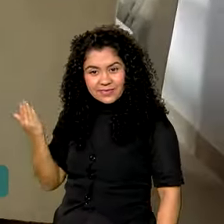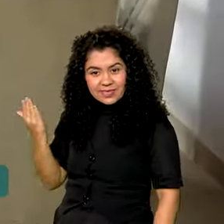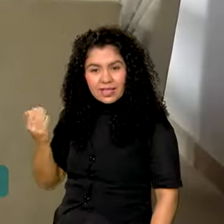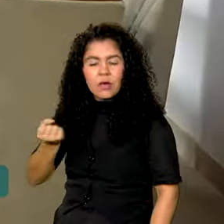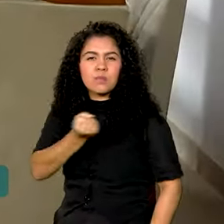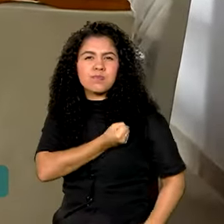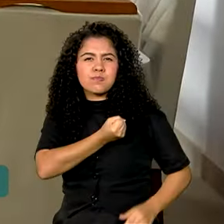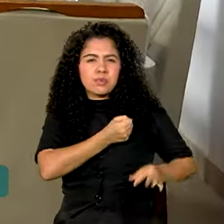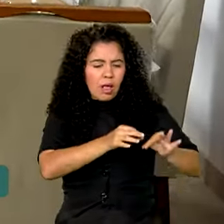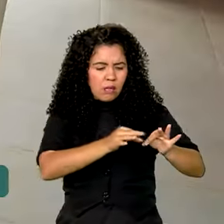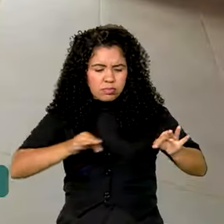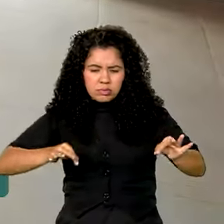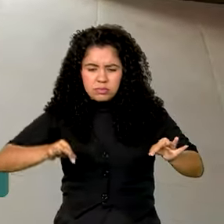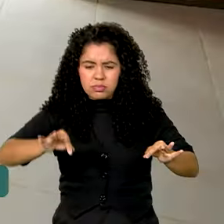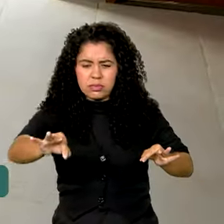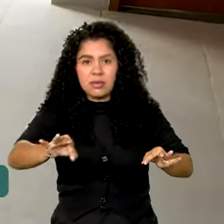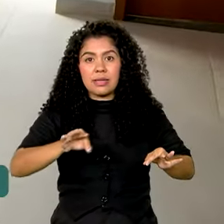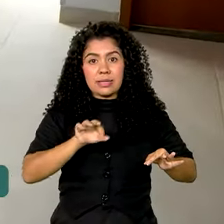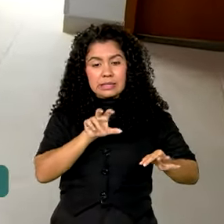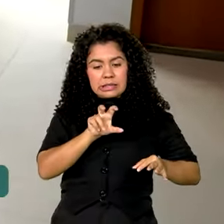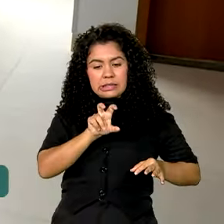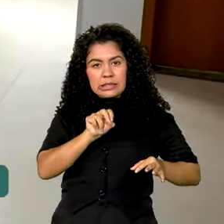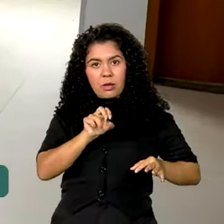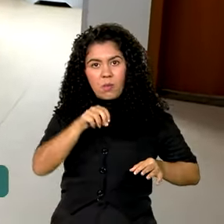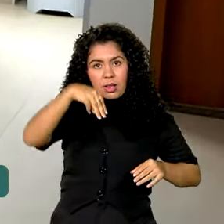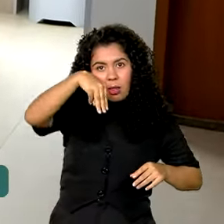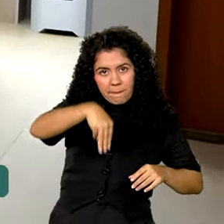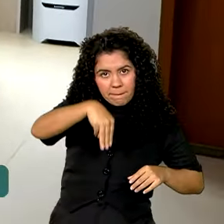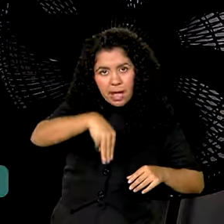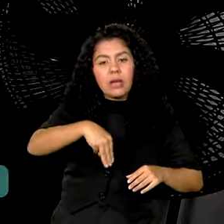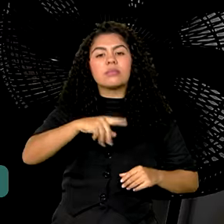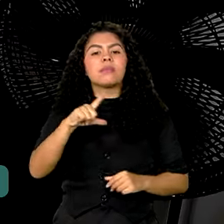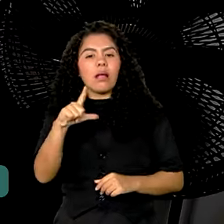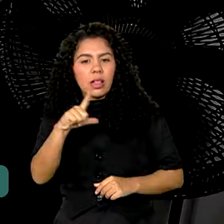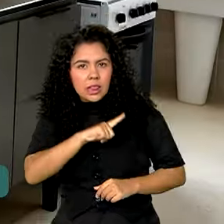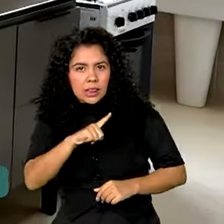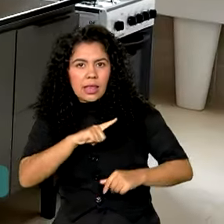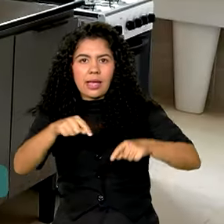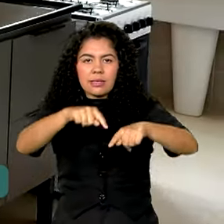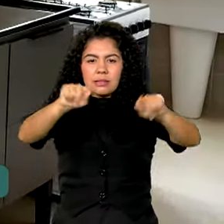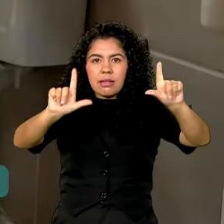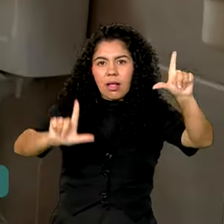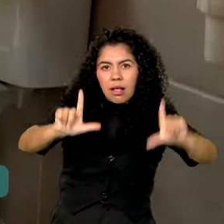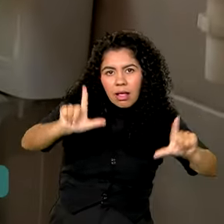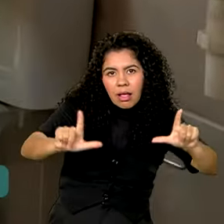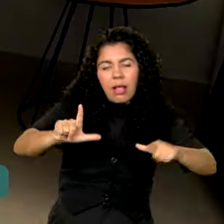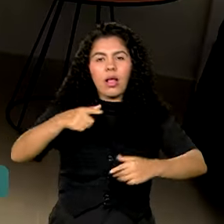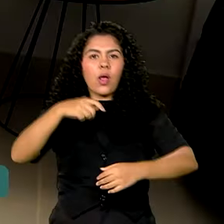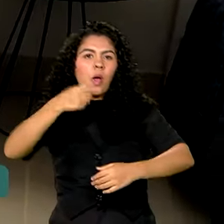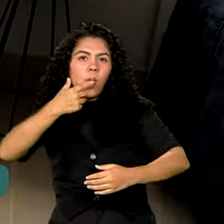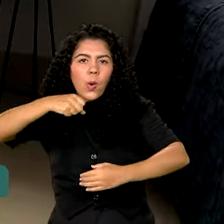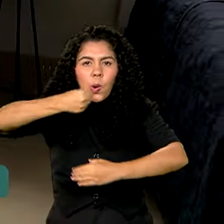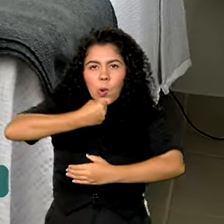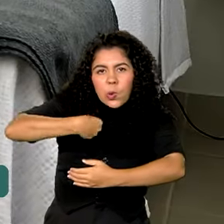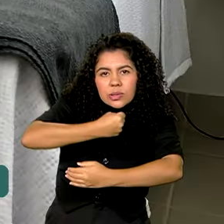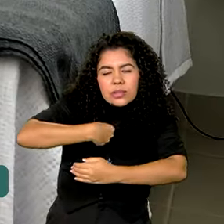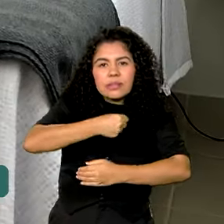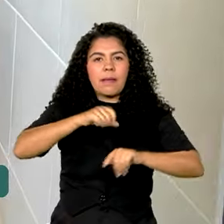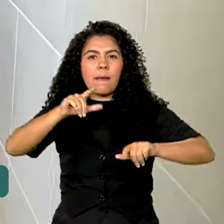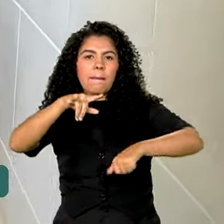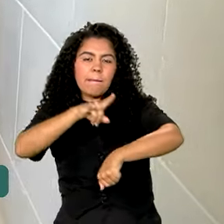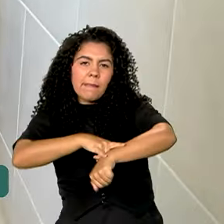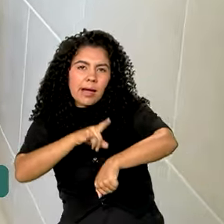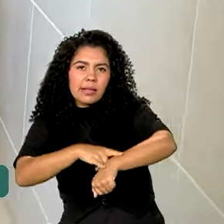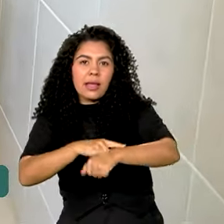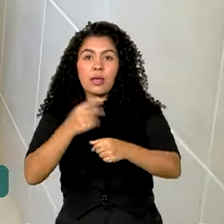tamanho médio de 50 metros quadrados, são compostos por sala, cozinha, banheiro, dois quartos,